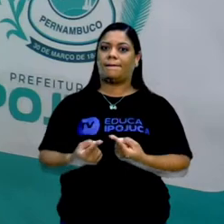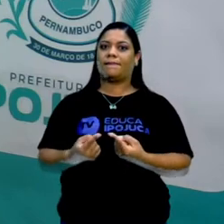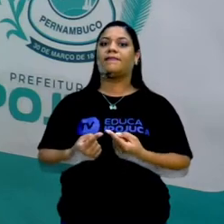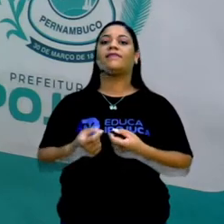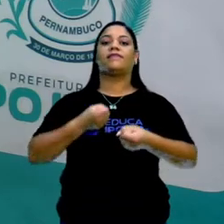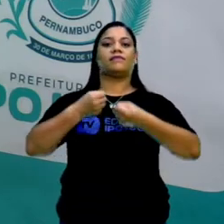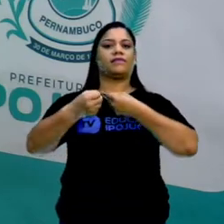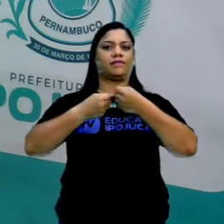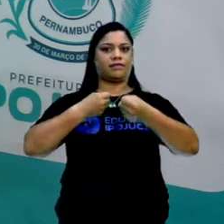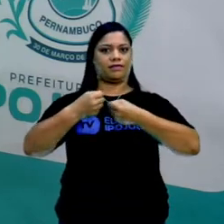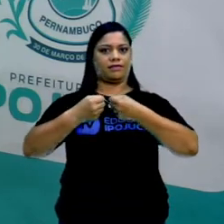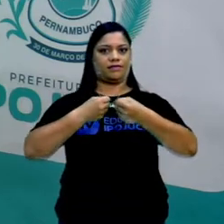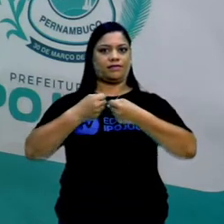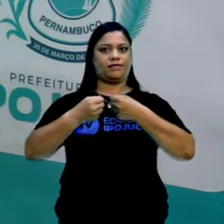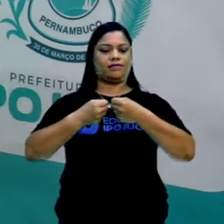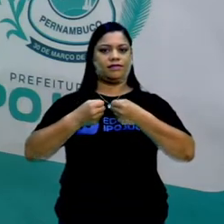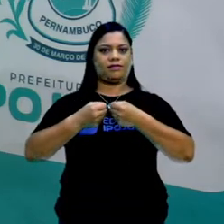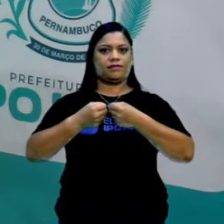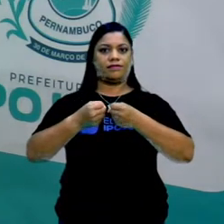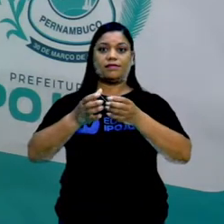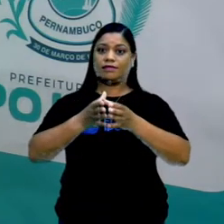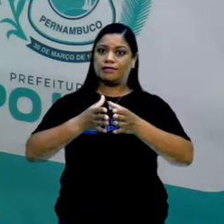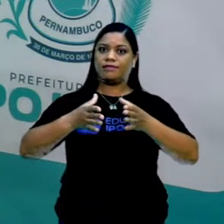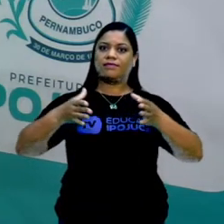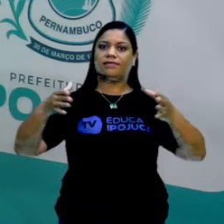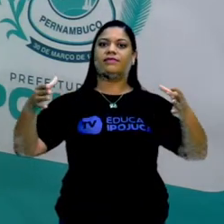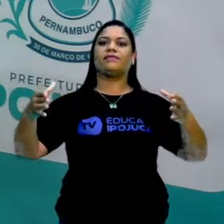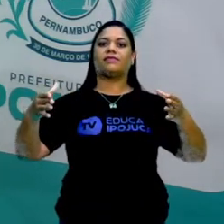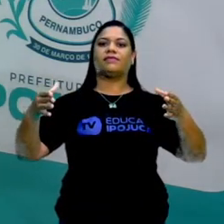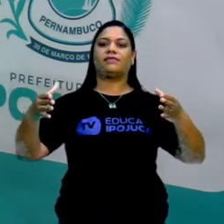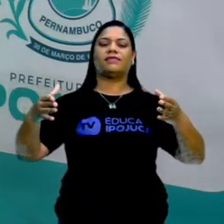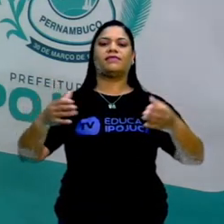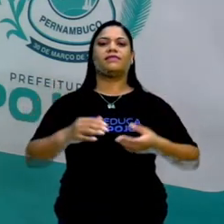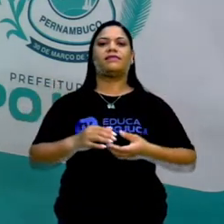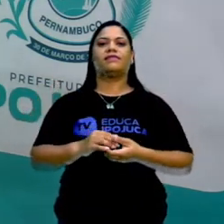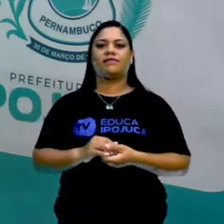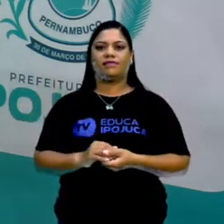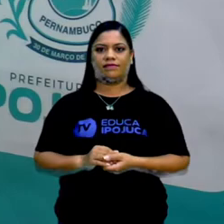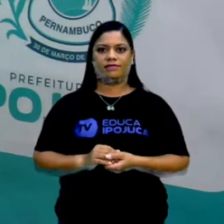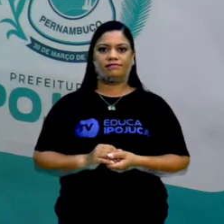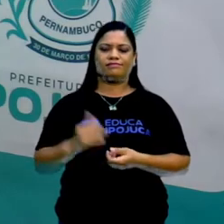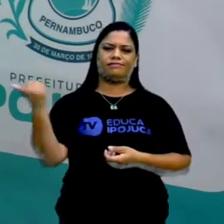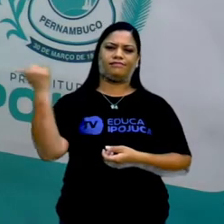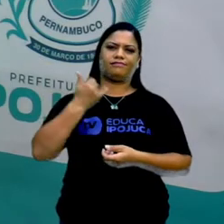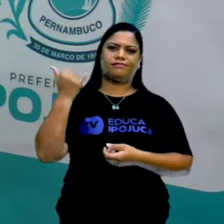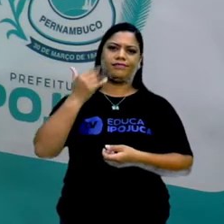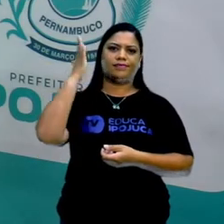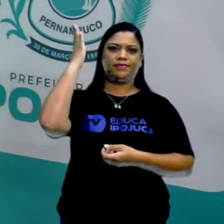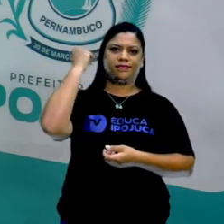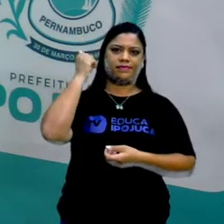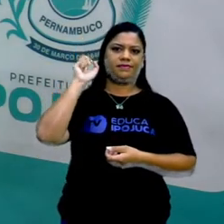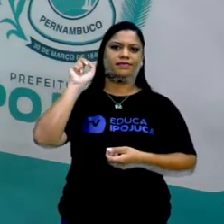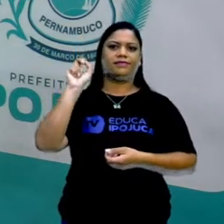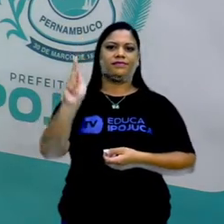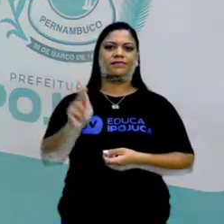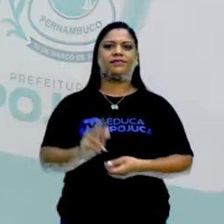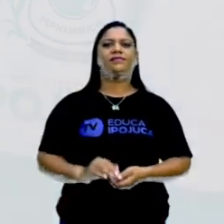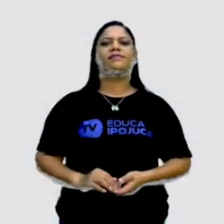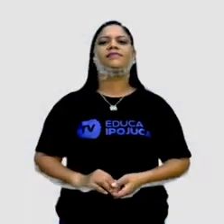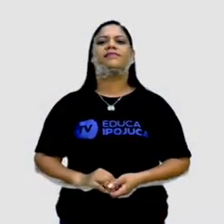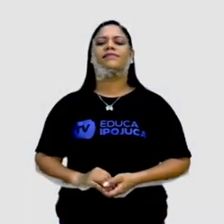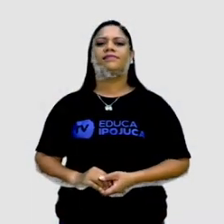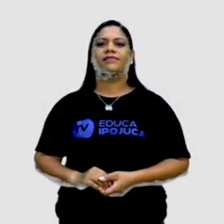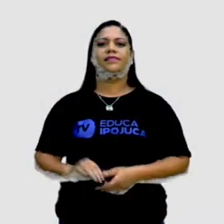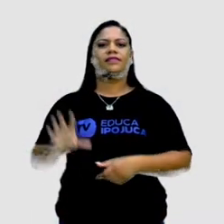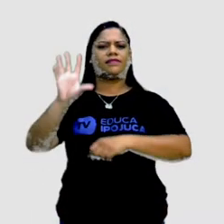A reportagem, ele abrange, né, uma gama muito maior de informações, ok? E